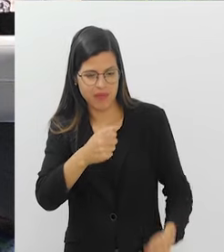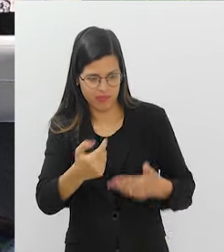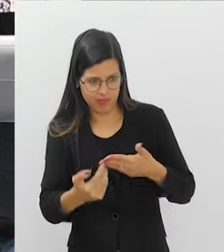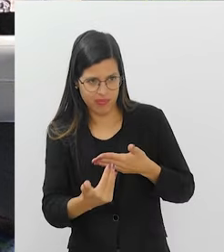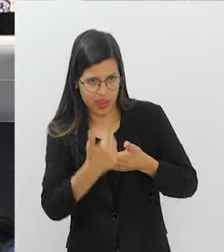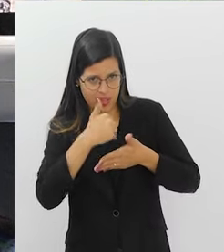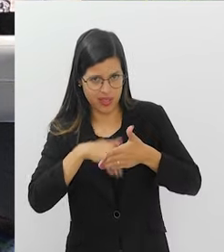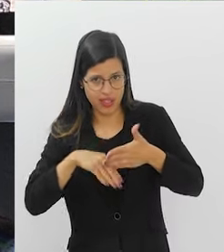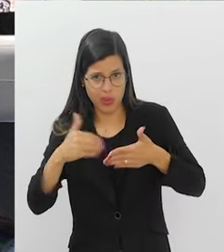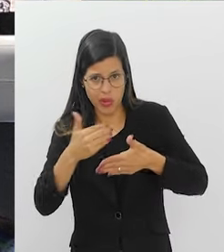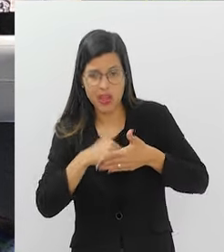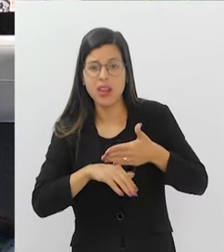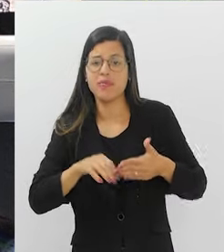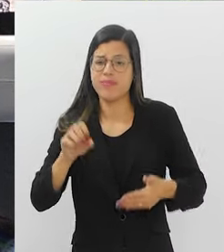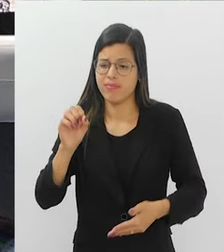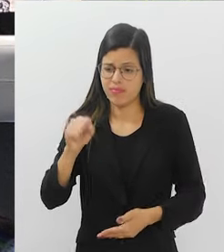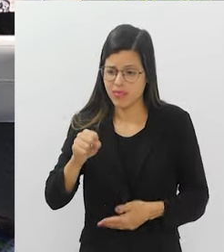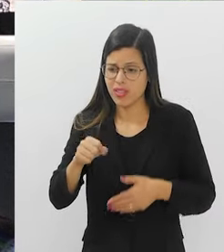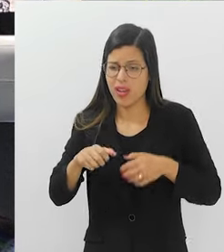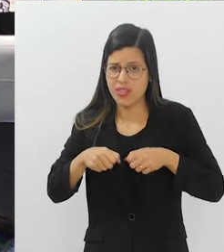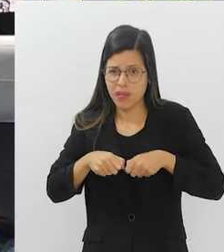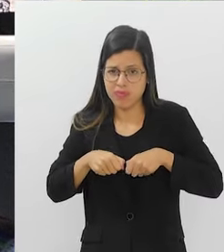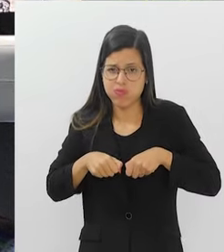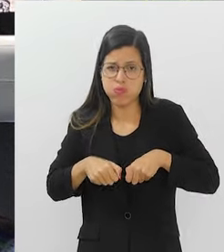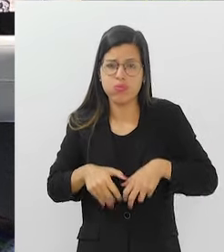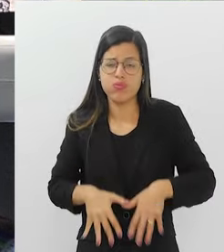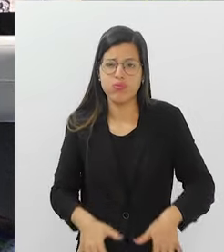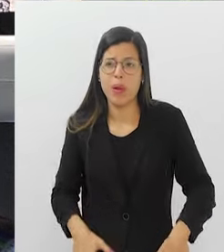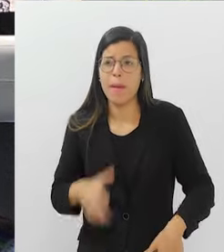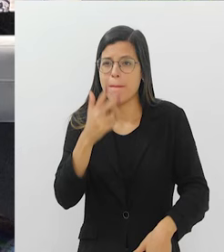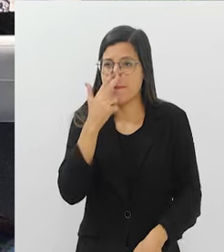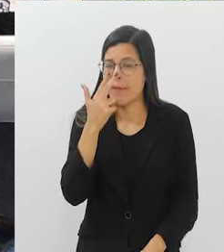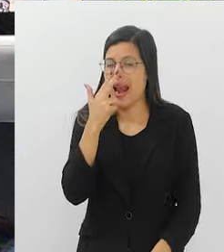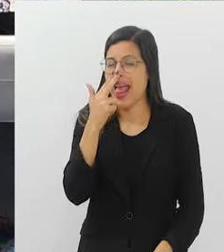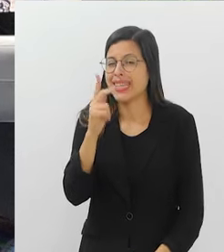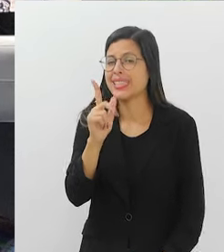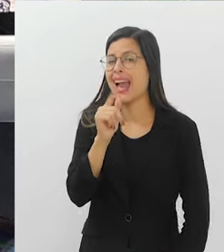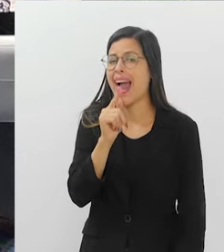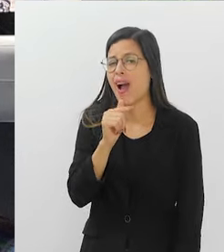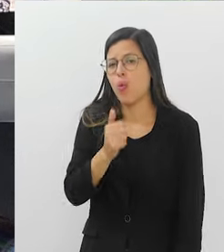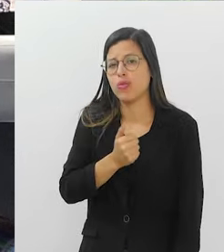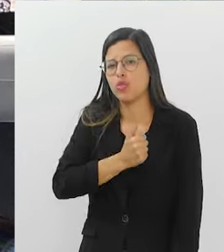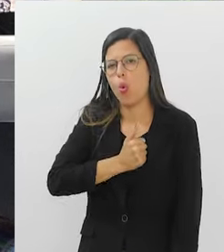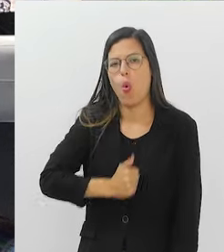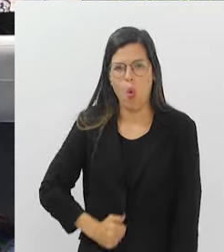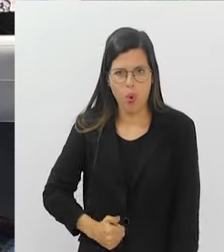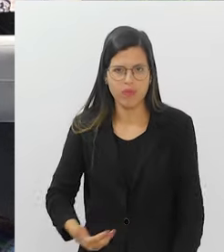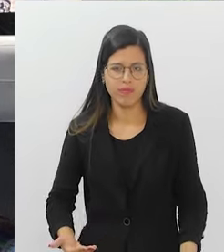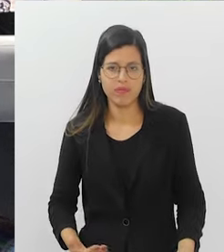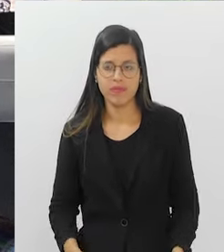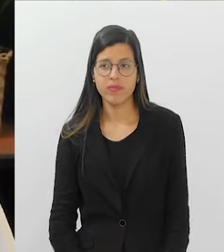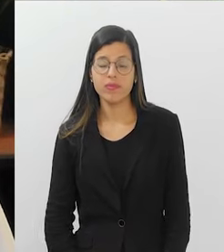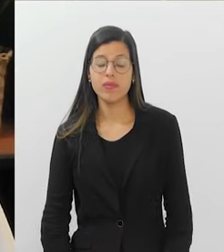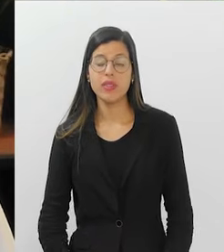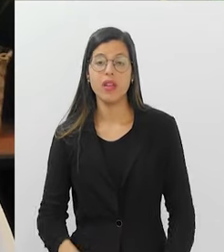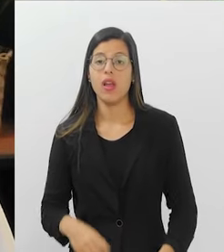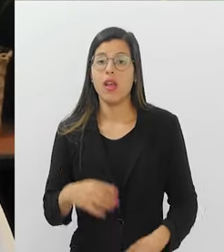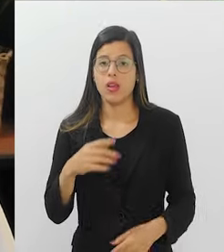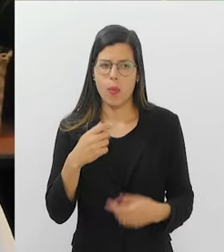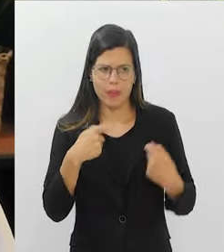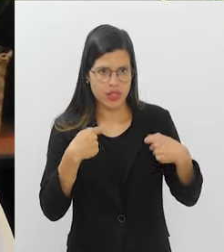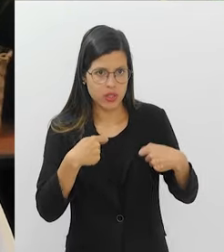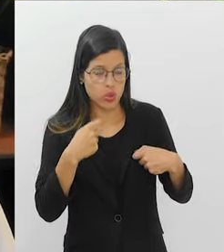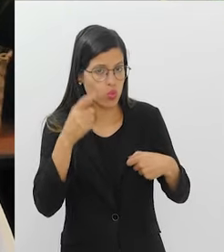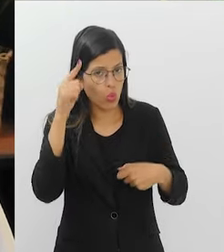em nosso corpo. A gente continua reabsorvendo água de cocô. Agora, uma dúvida que todo mundo tem. Eu preciso ir ao